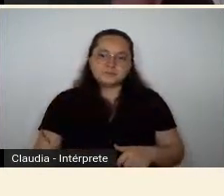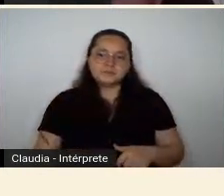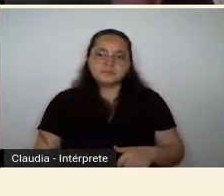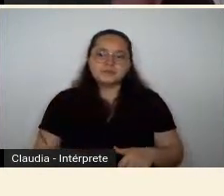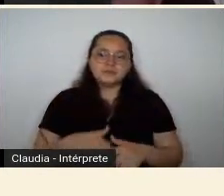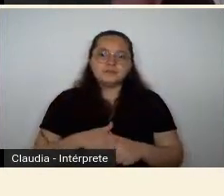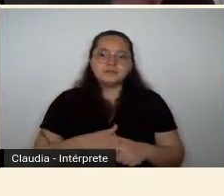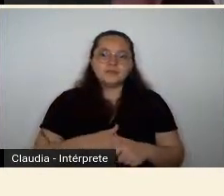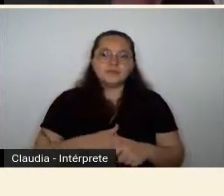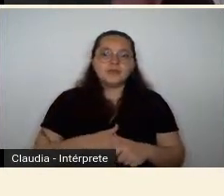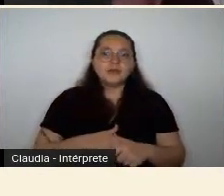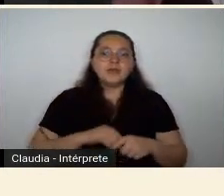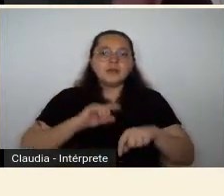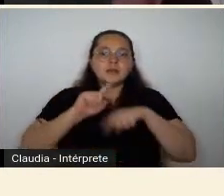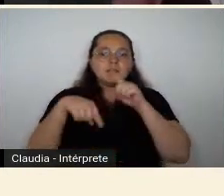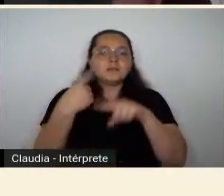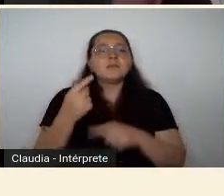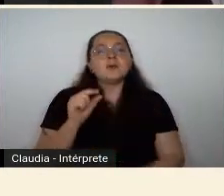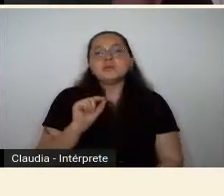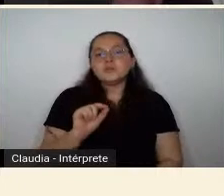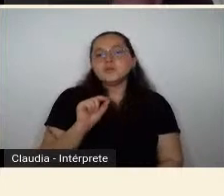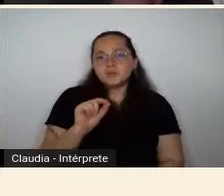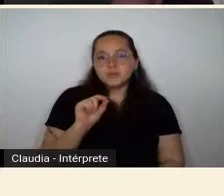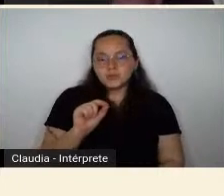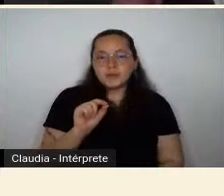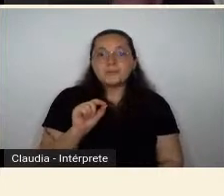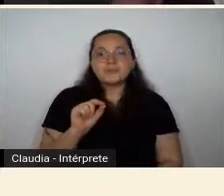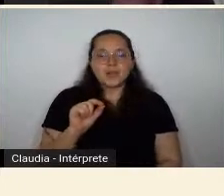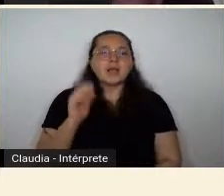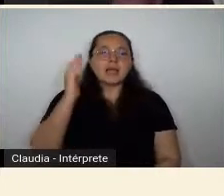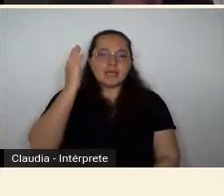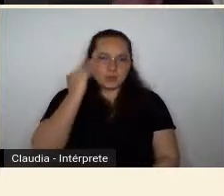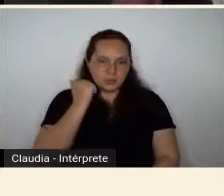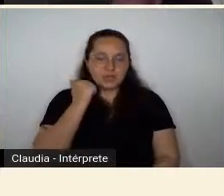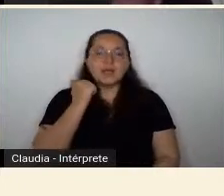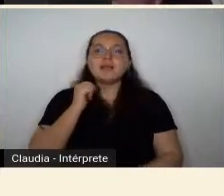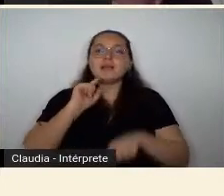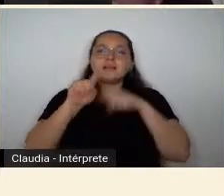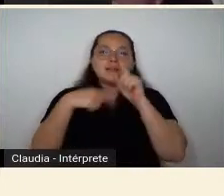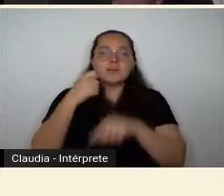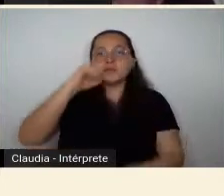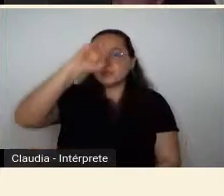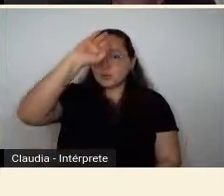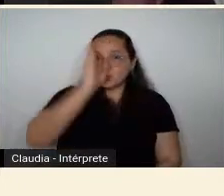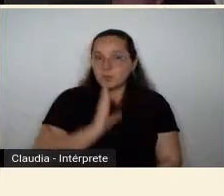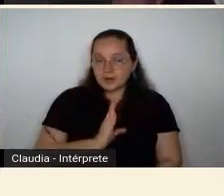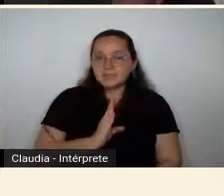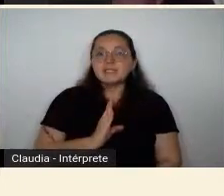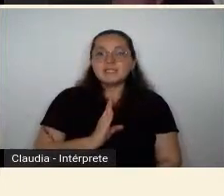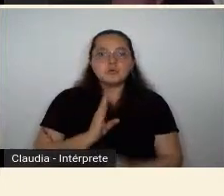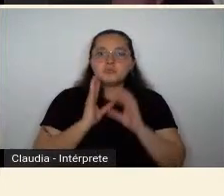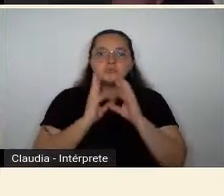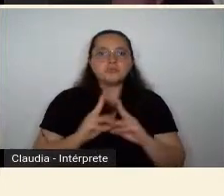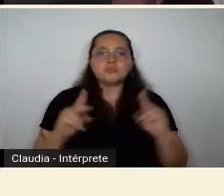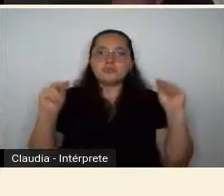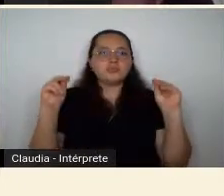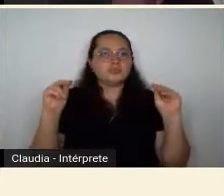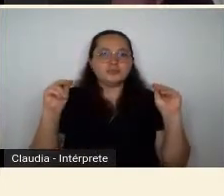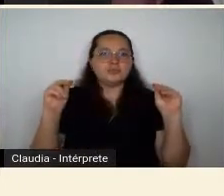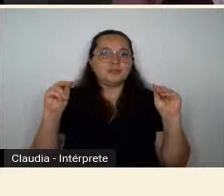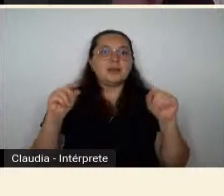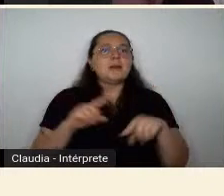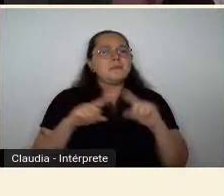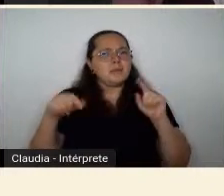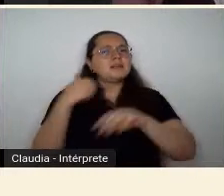financiar a aquisição de obras de arte, o que, até onde eu sei, nunca mais existiu no Brasil, e não me parece muito comum em outros países,